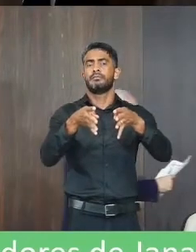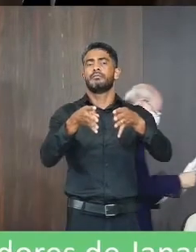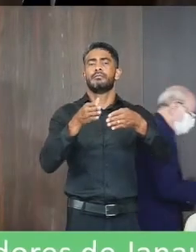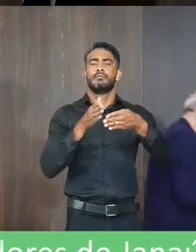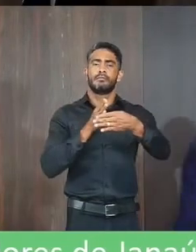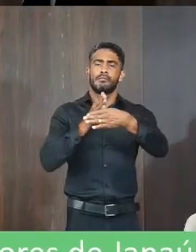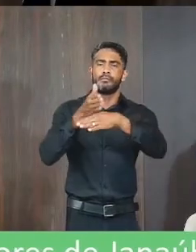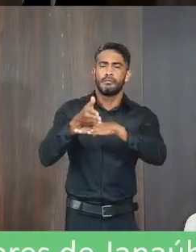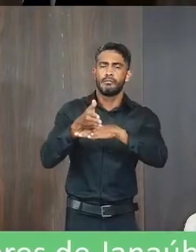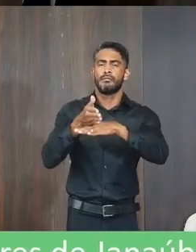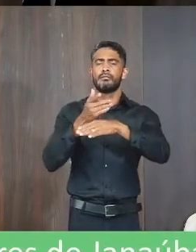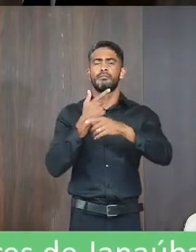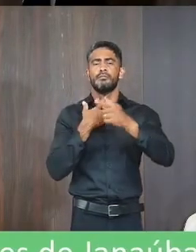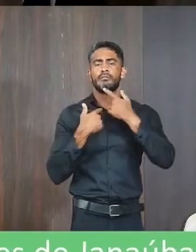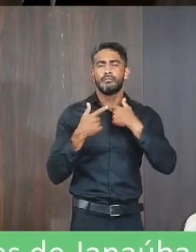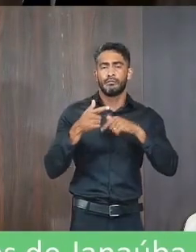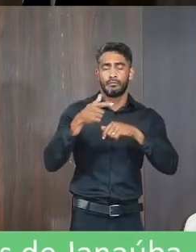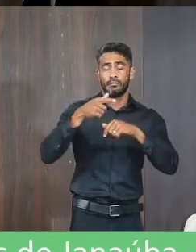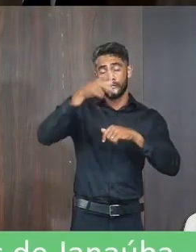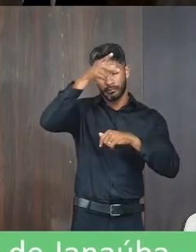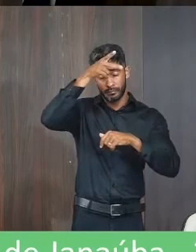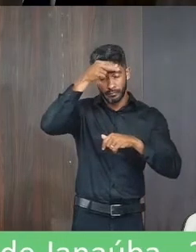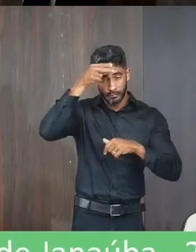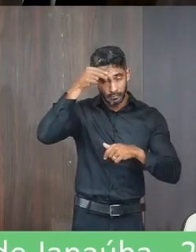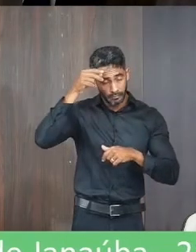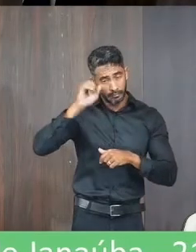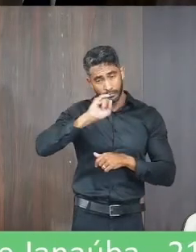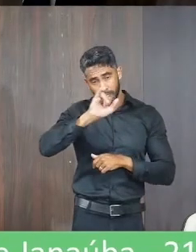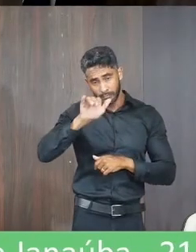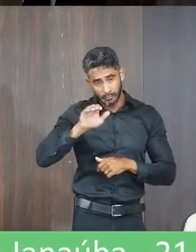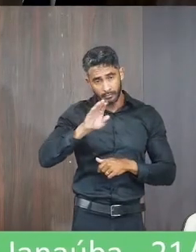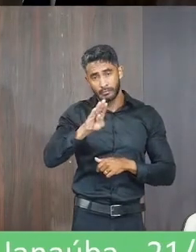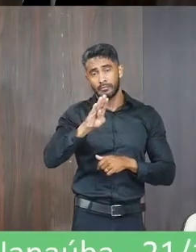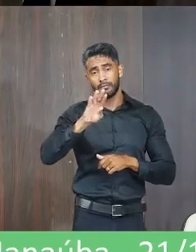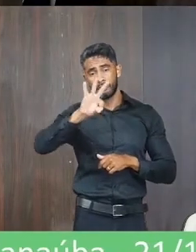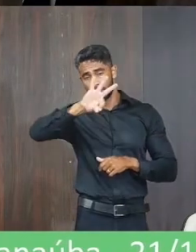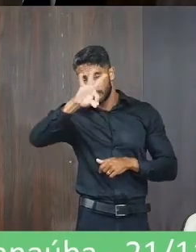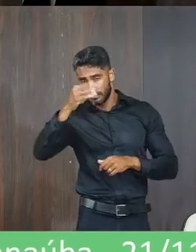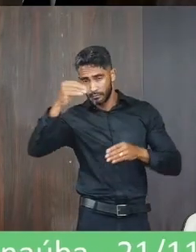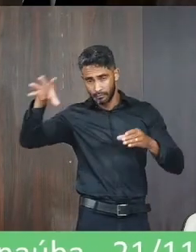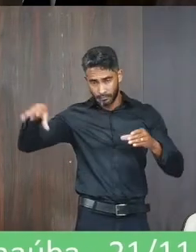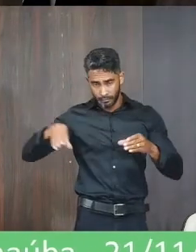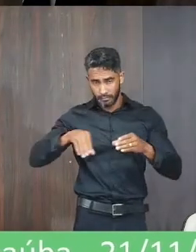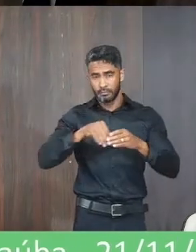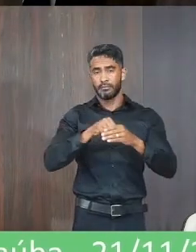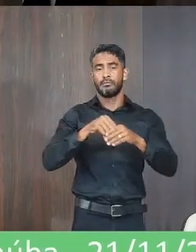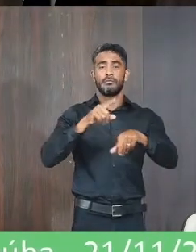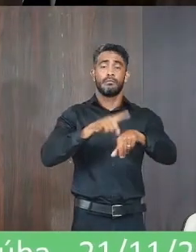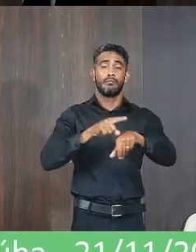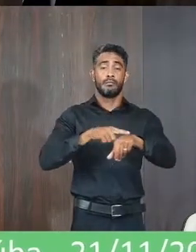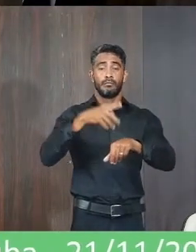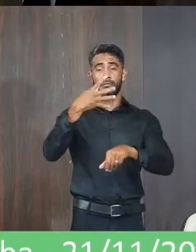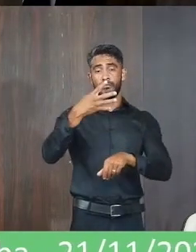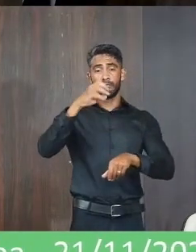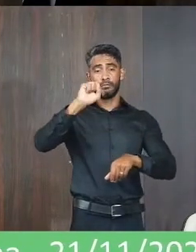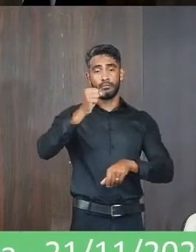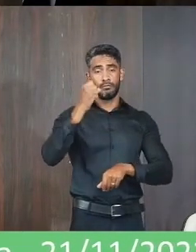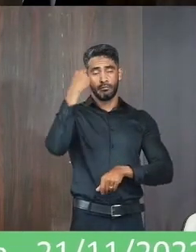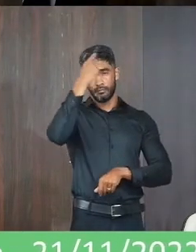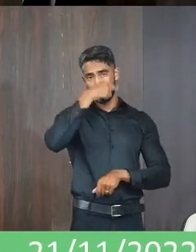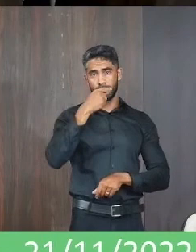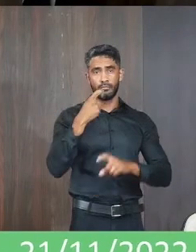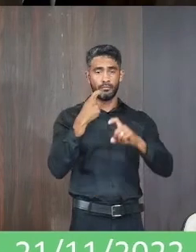interesses no átrio da Prefeitura Municipal de Janaúba, o seu conteúdo no prazo de 48 horas. Inciso